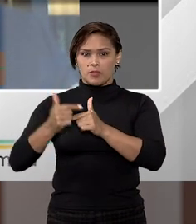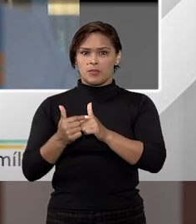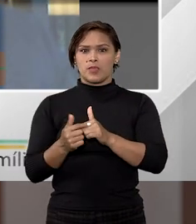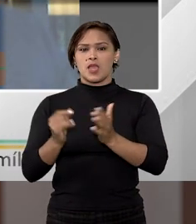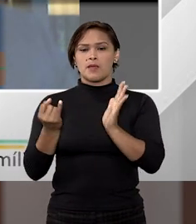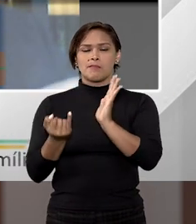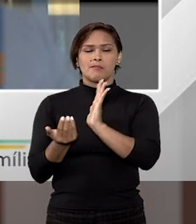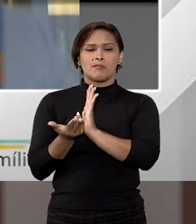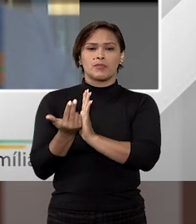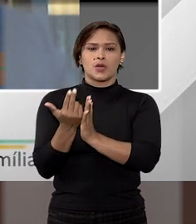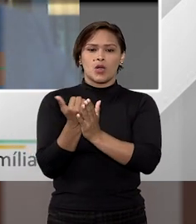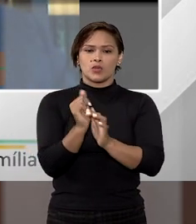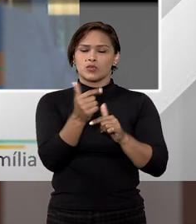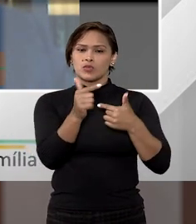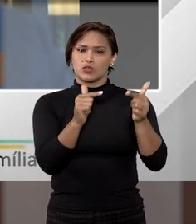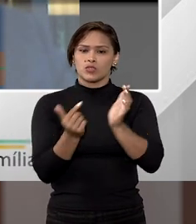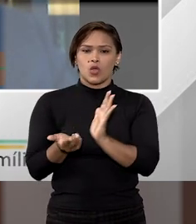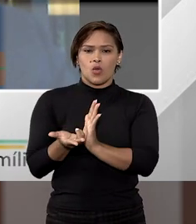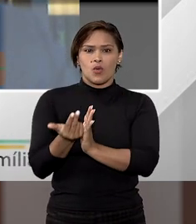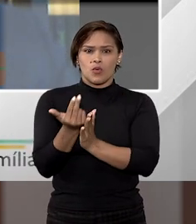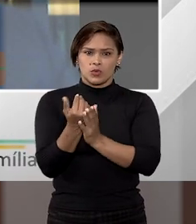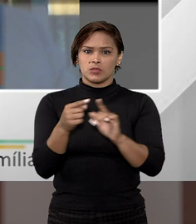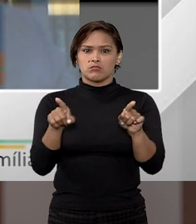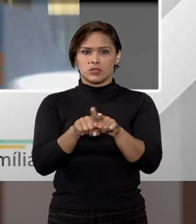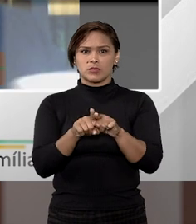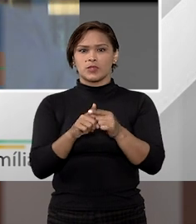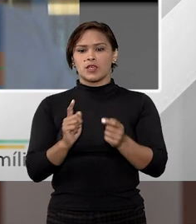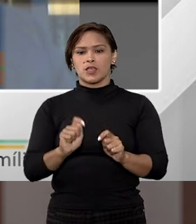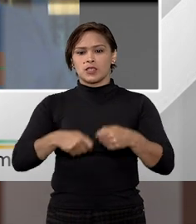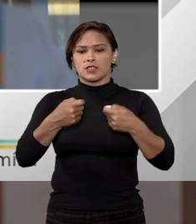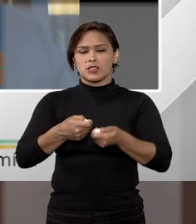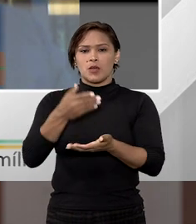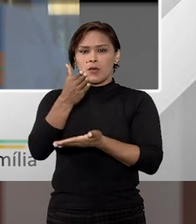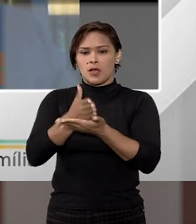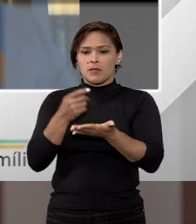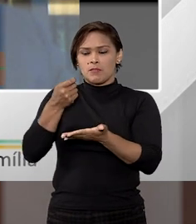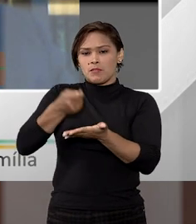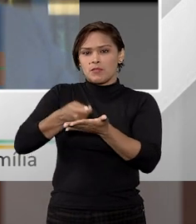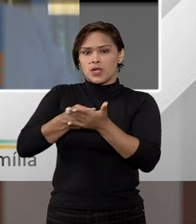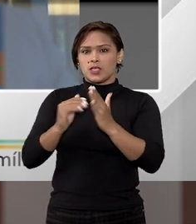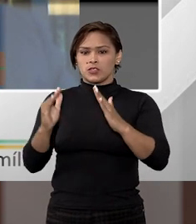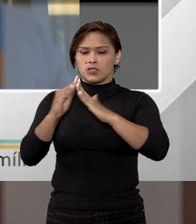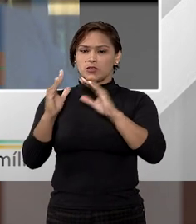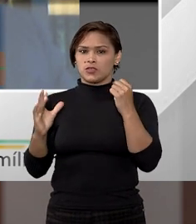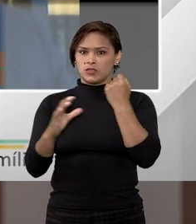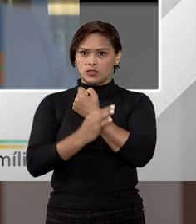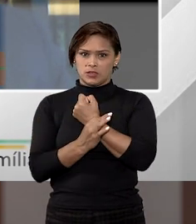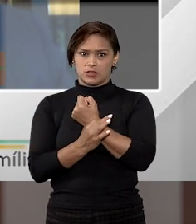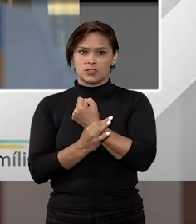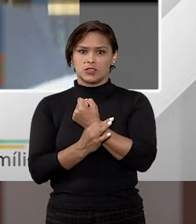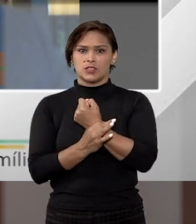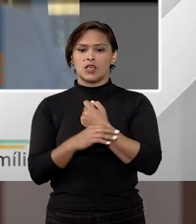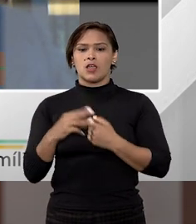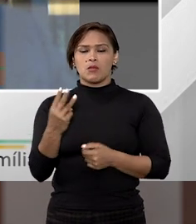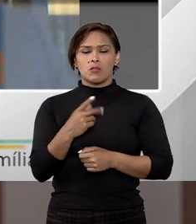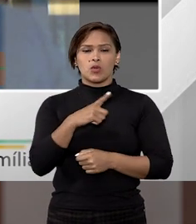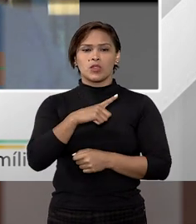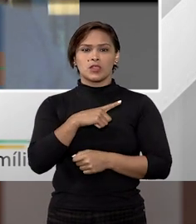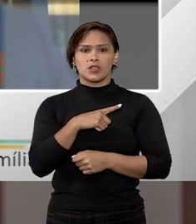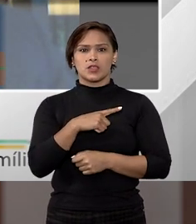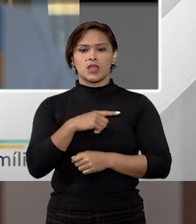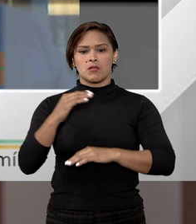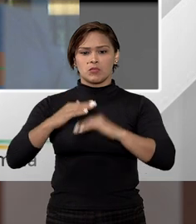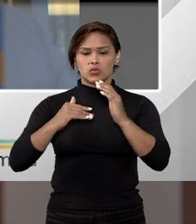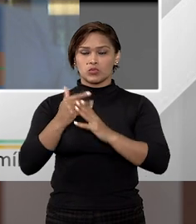então, os impostos e outras contribuições, execução de hipoteca sobre o imóvel oferecido como garantia, por ter sido adquirido